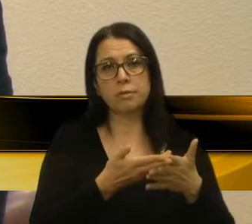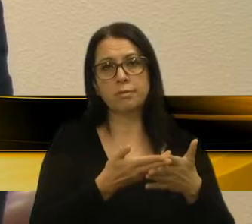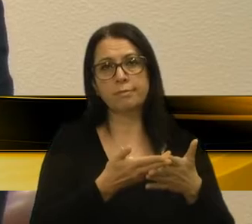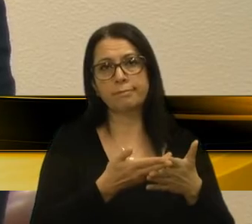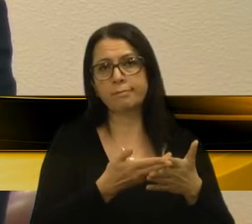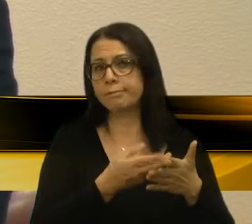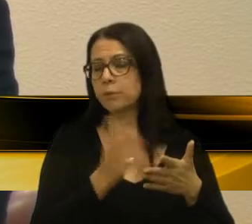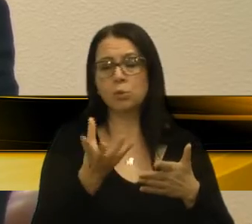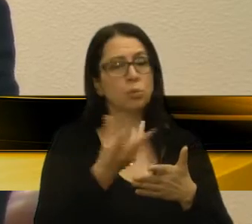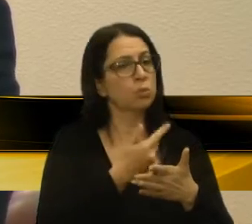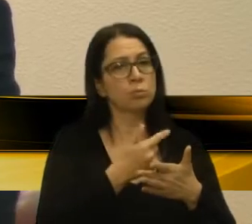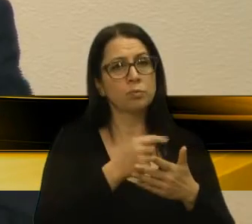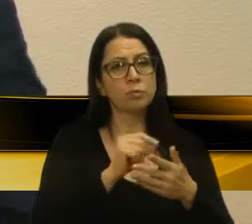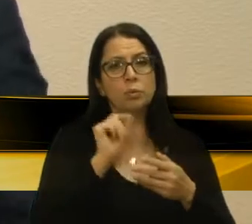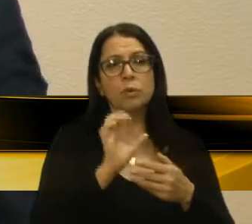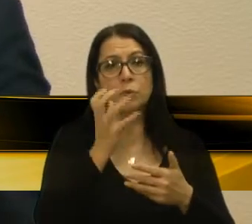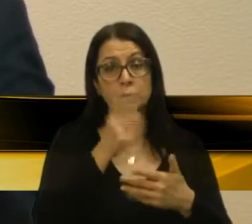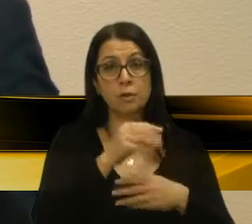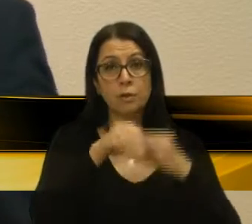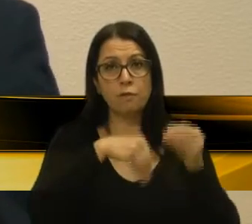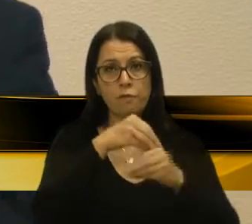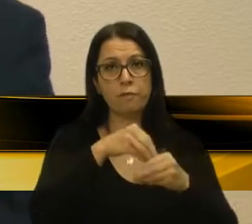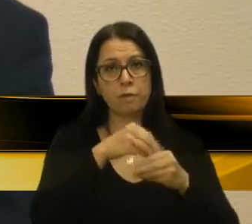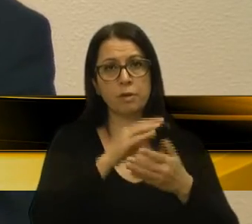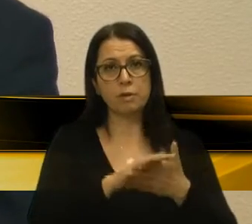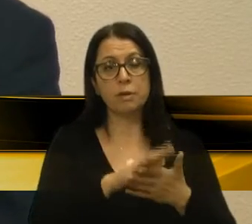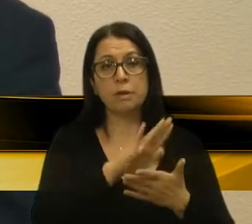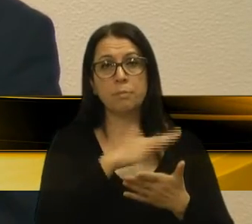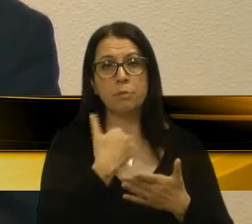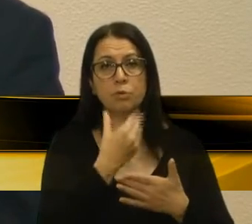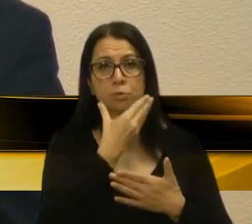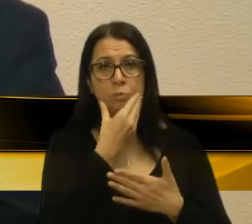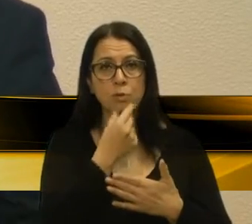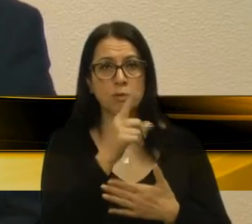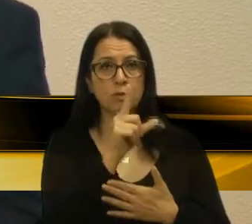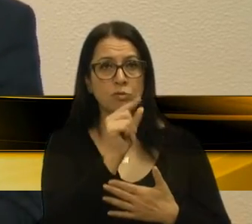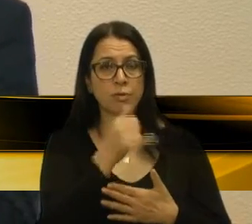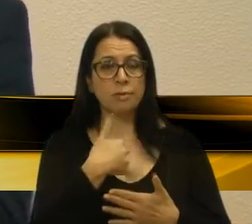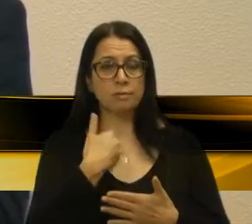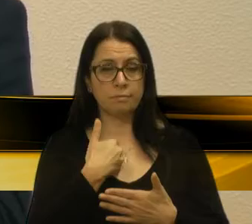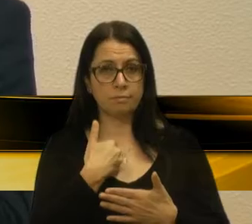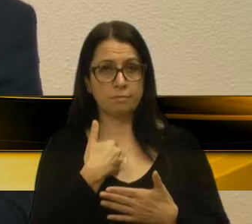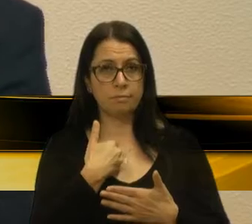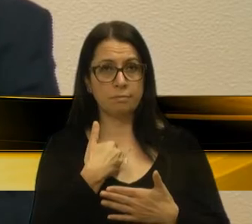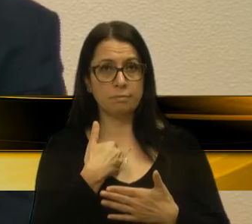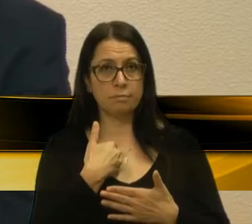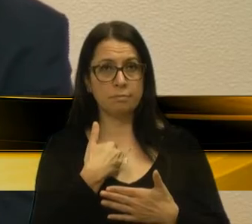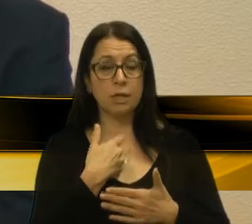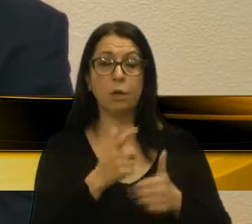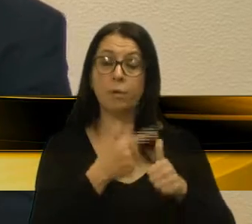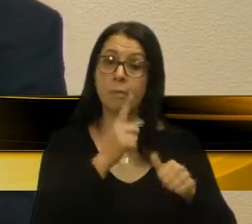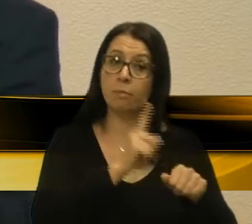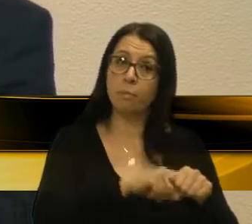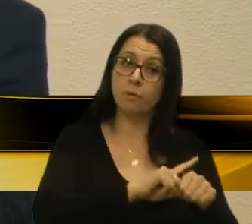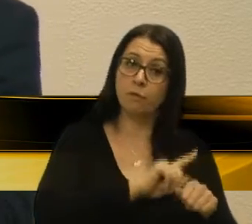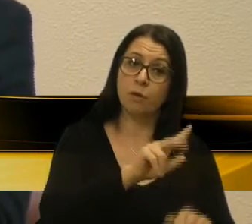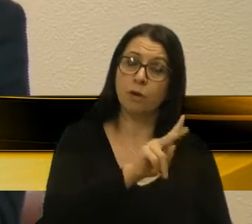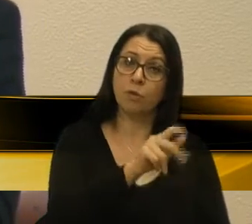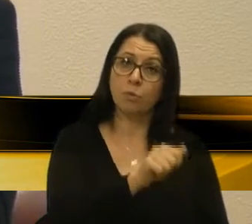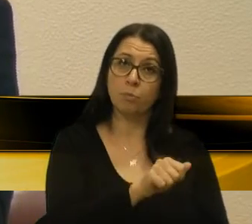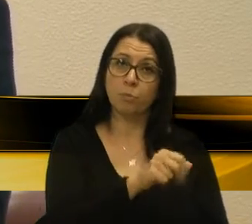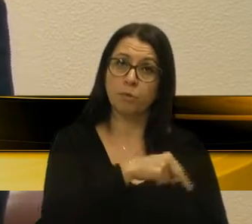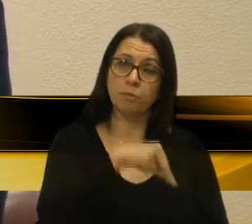de toda a situação que envolveu a morte desse menino de 10 anos. Num primeiro momento foi até a UPA Zona Norte,